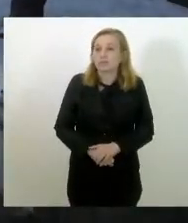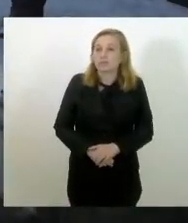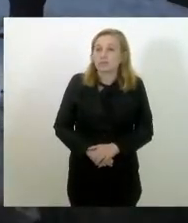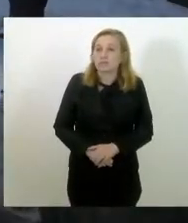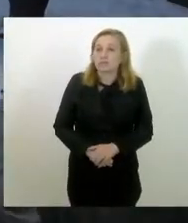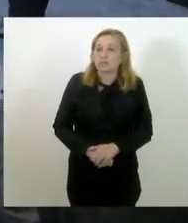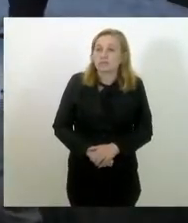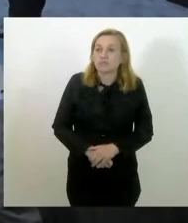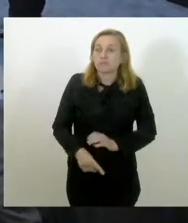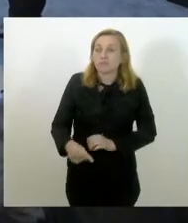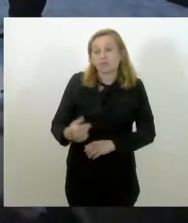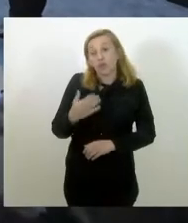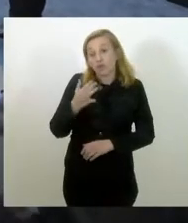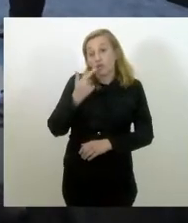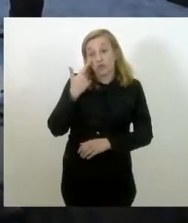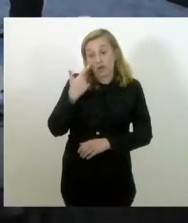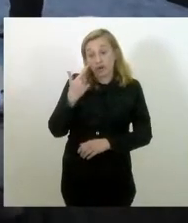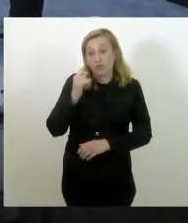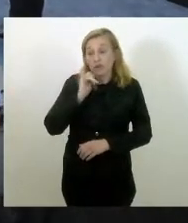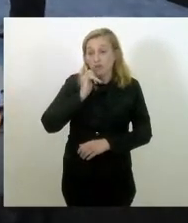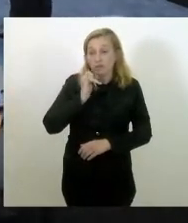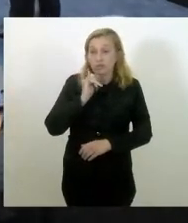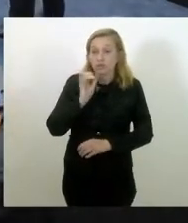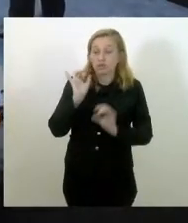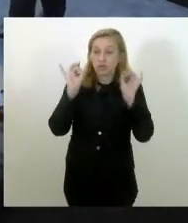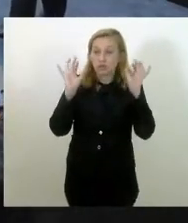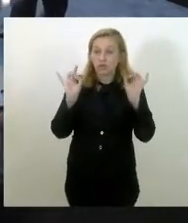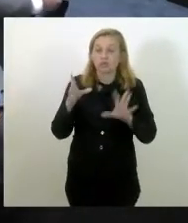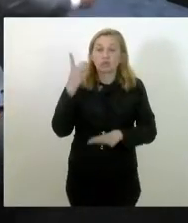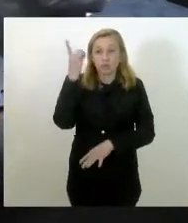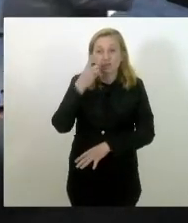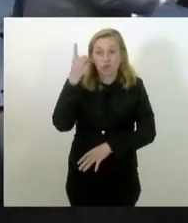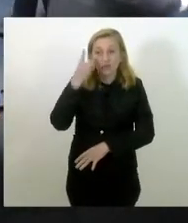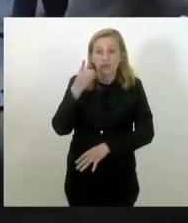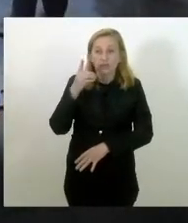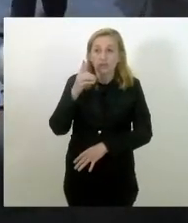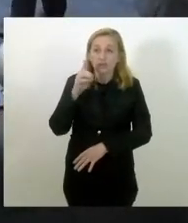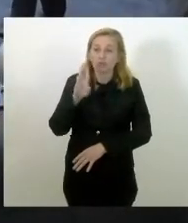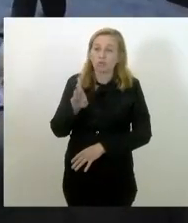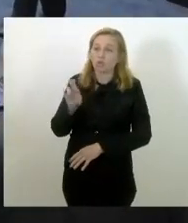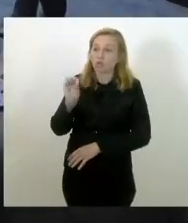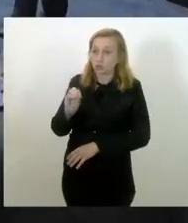Eu vou designar relator especial, deputado Prundawari,